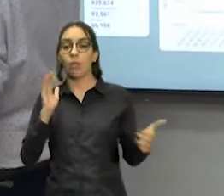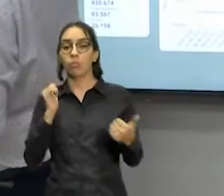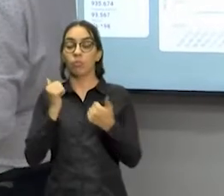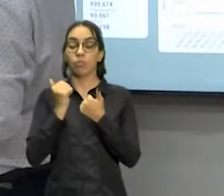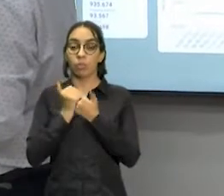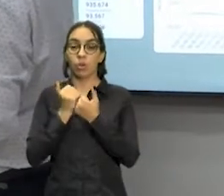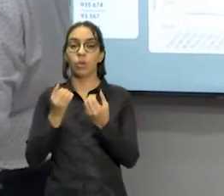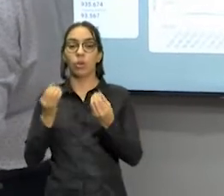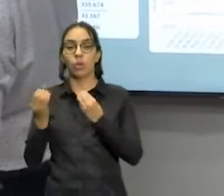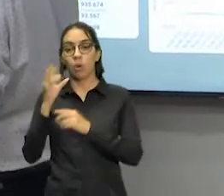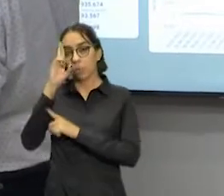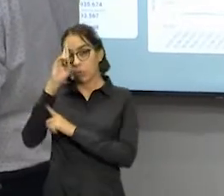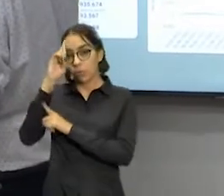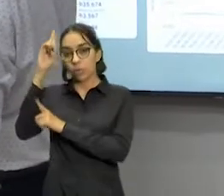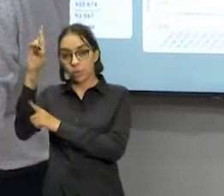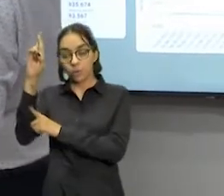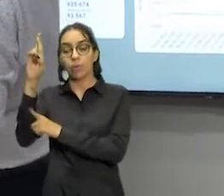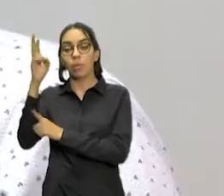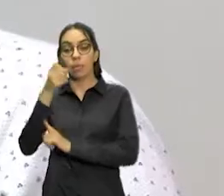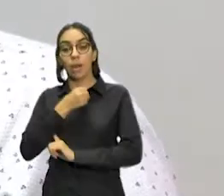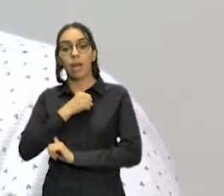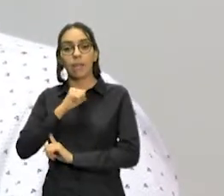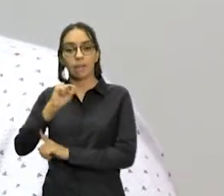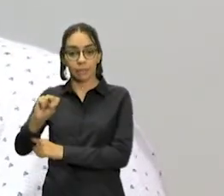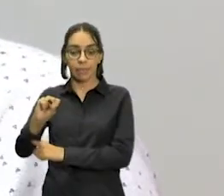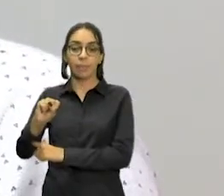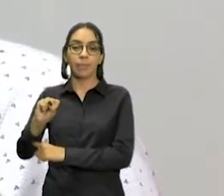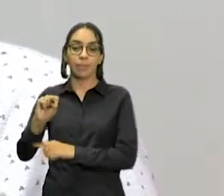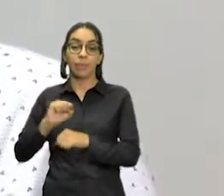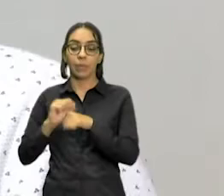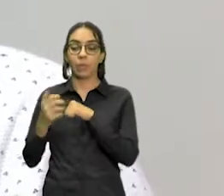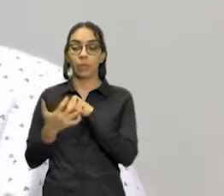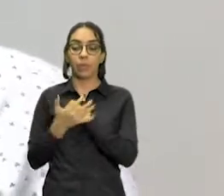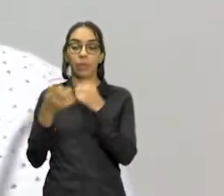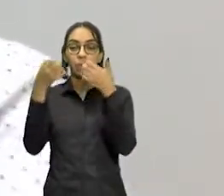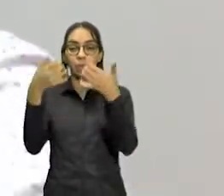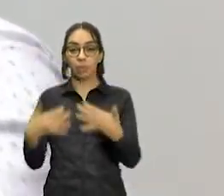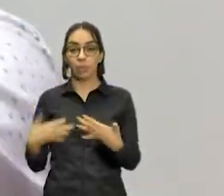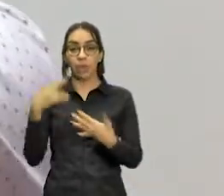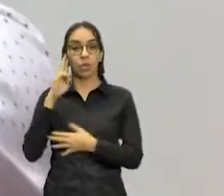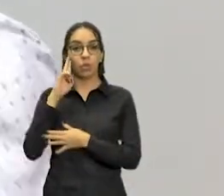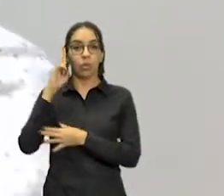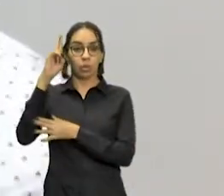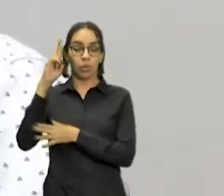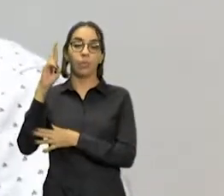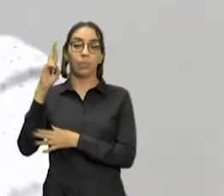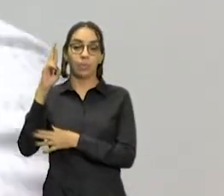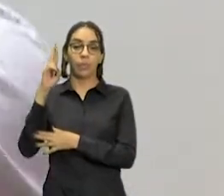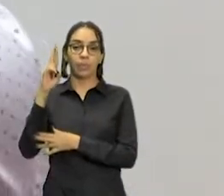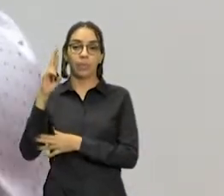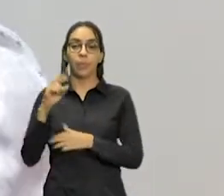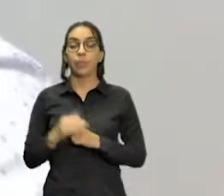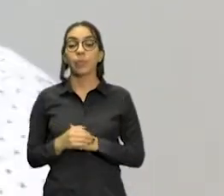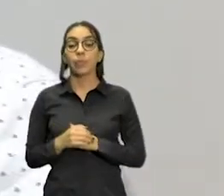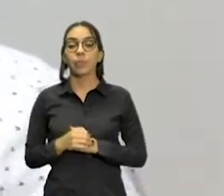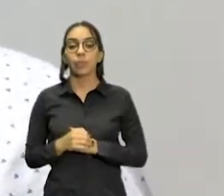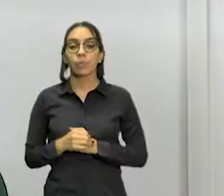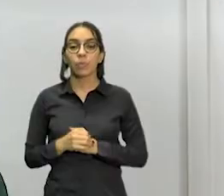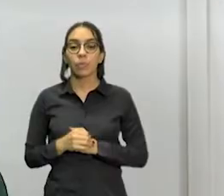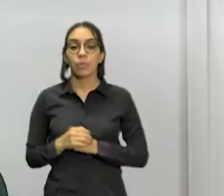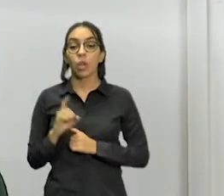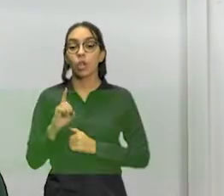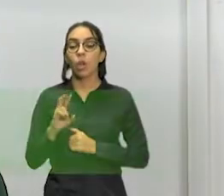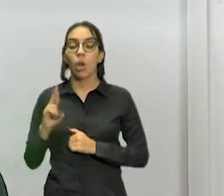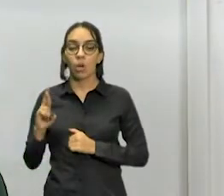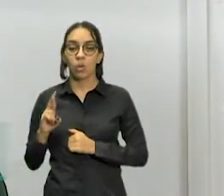públicos cearenses no enfrentamento à pandemia. Assim explica o cientista-chefe da saúde no Ceará, doutor José Xavier Neto.